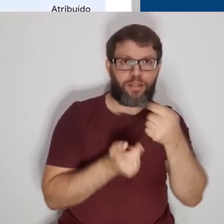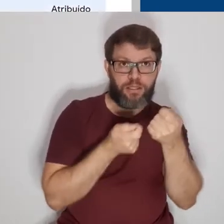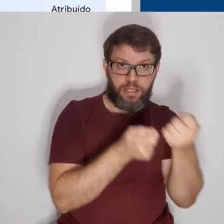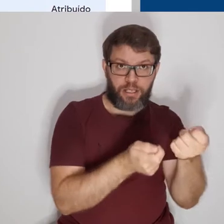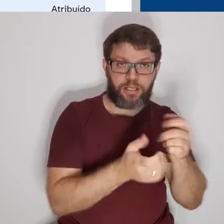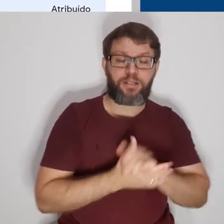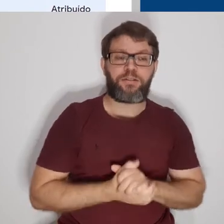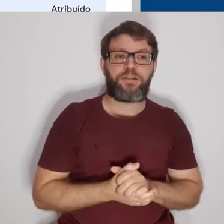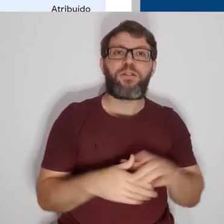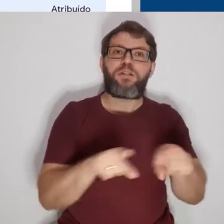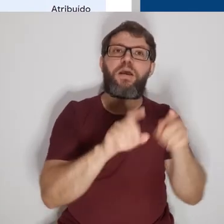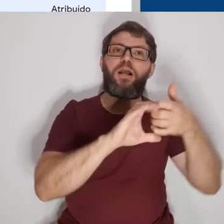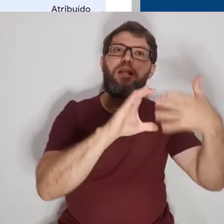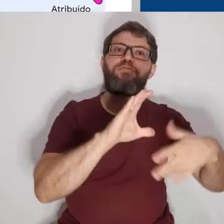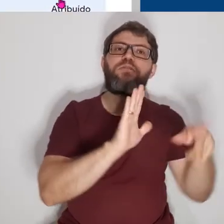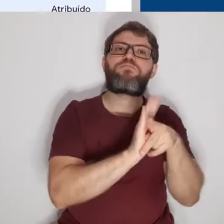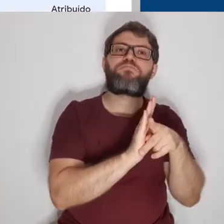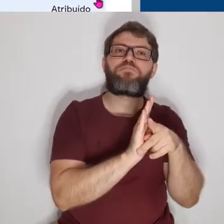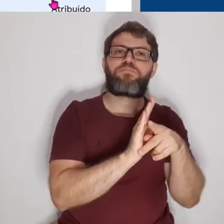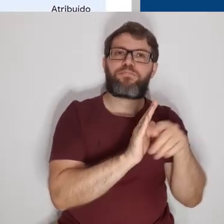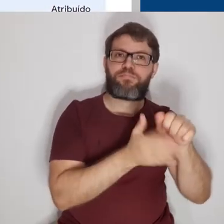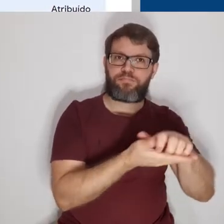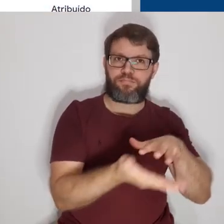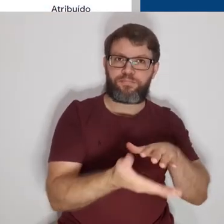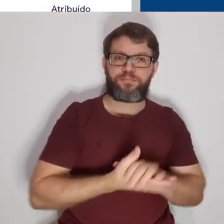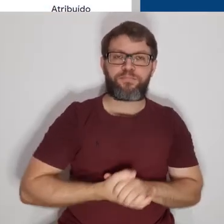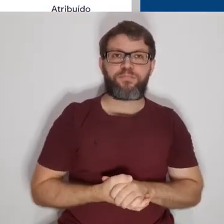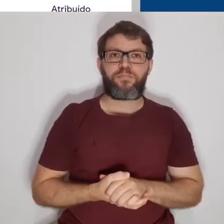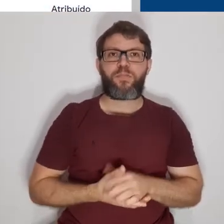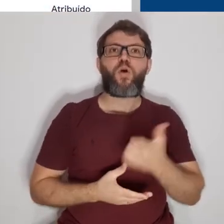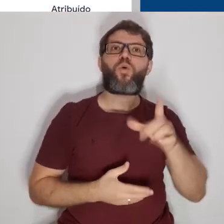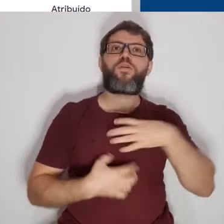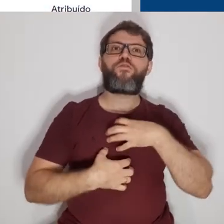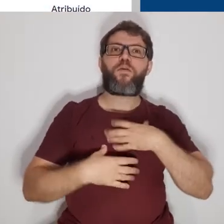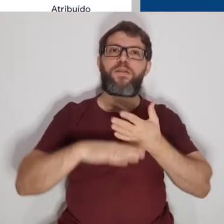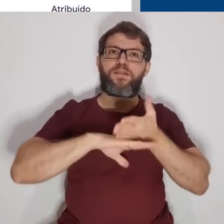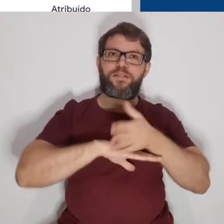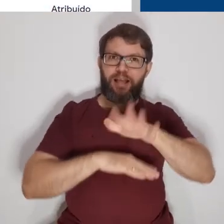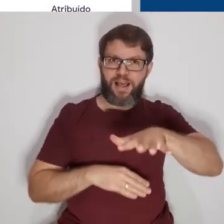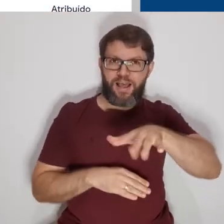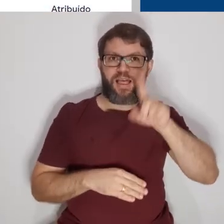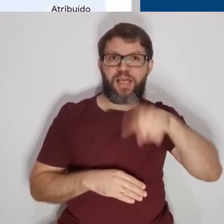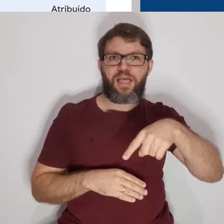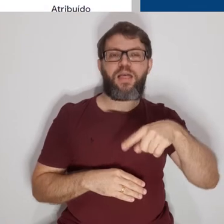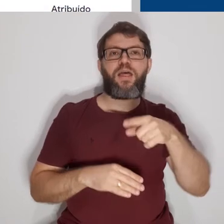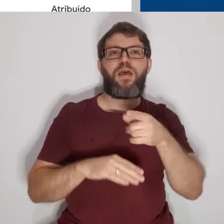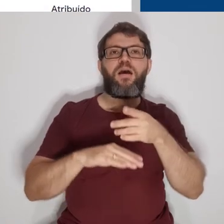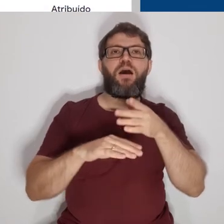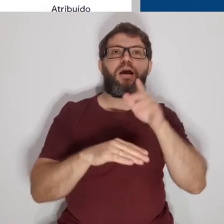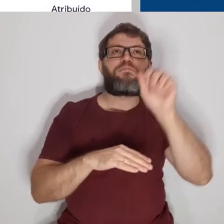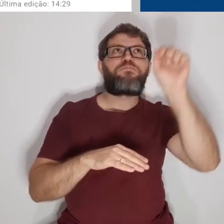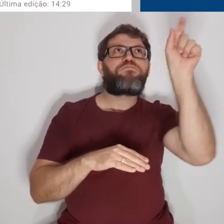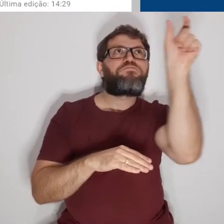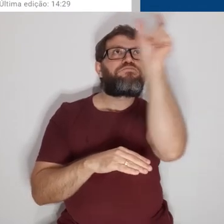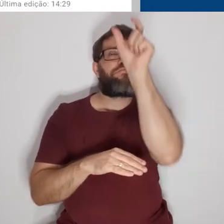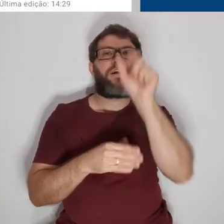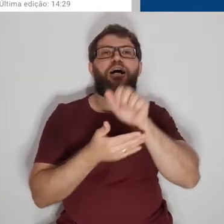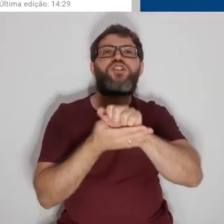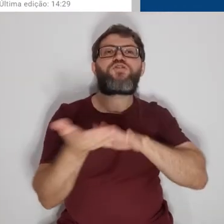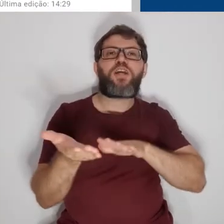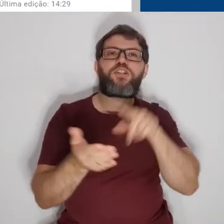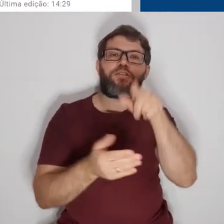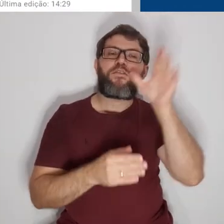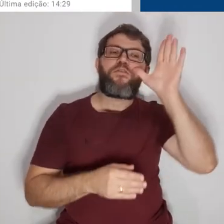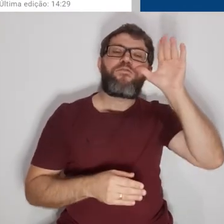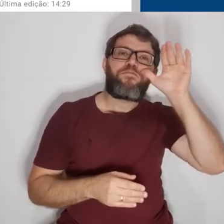e com a classificação dela. Um outro modo de acessar essa área é pela aba de atividades clicando em